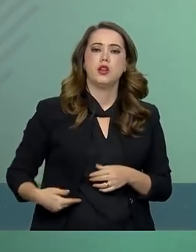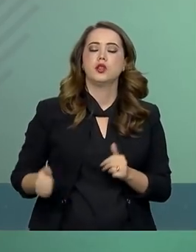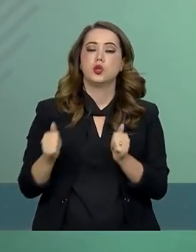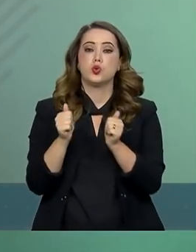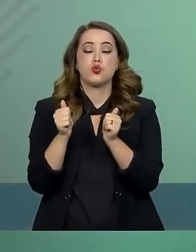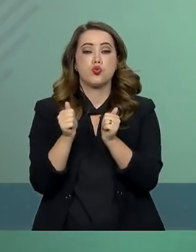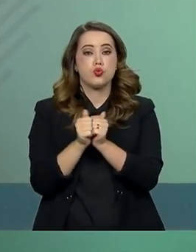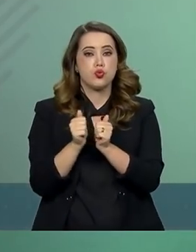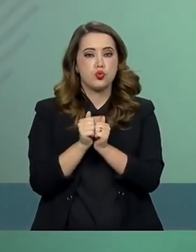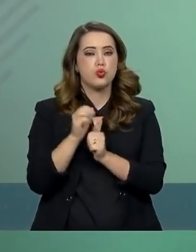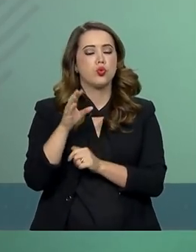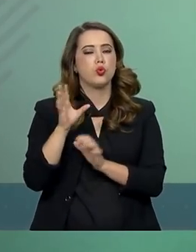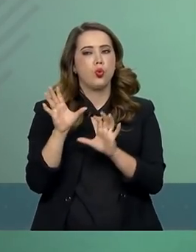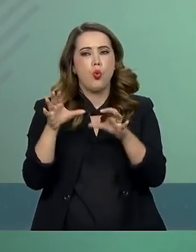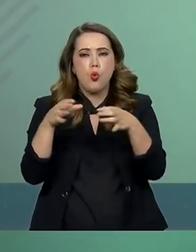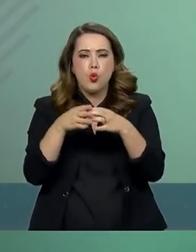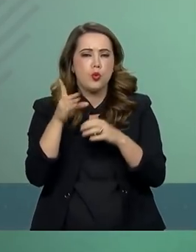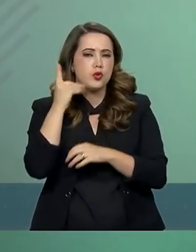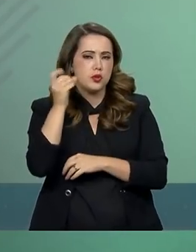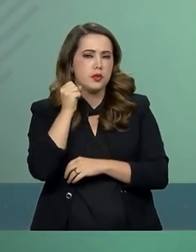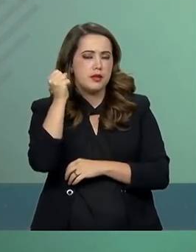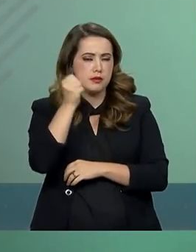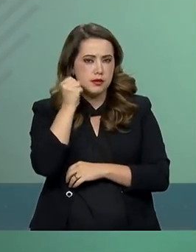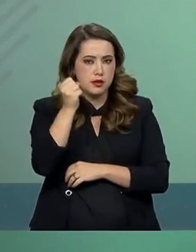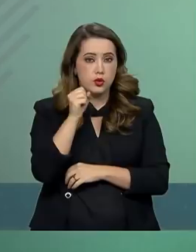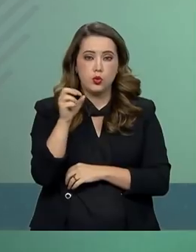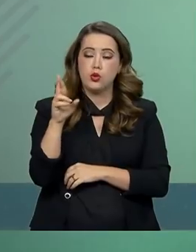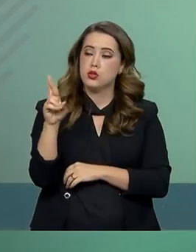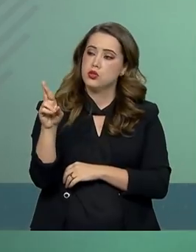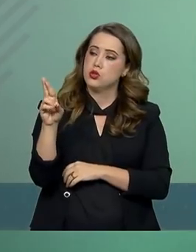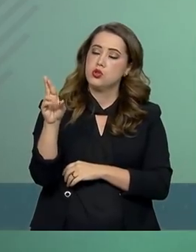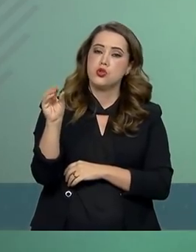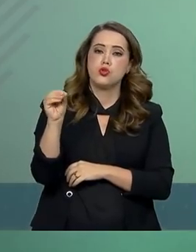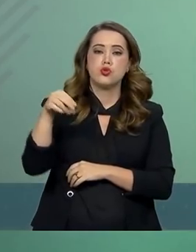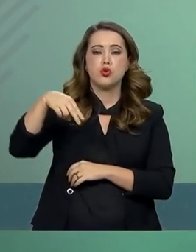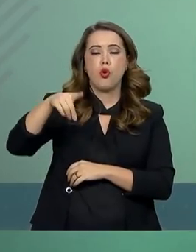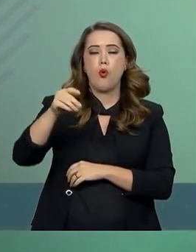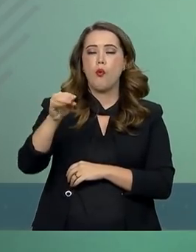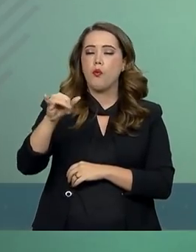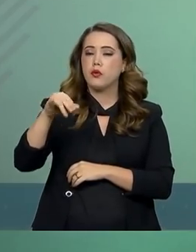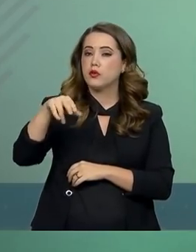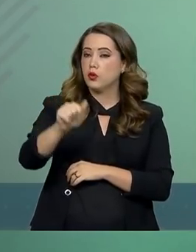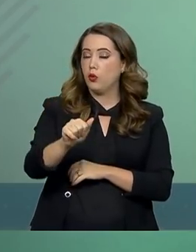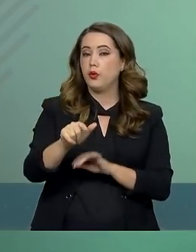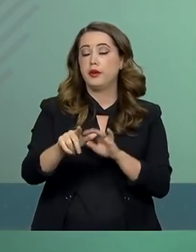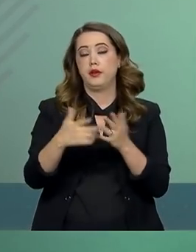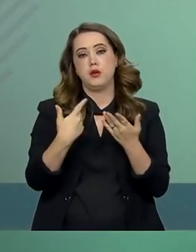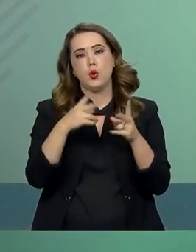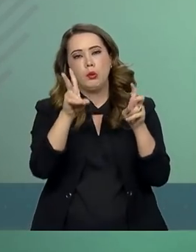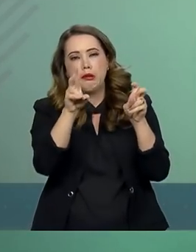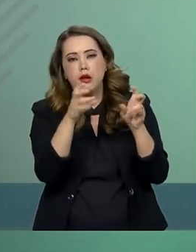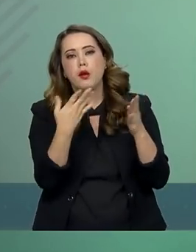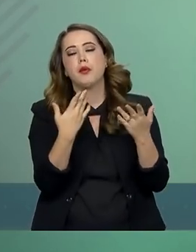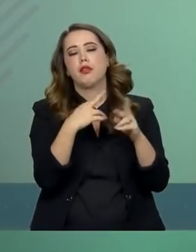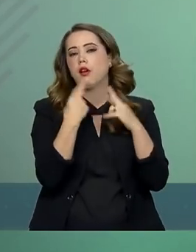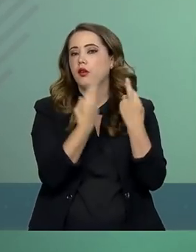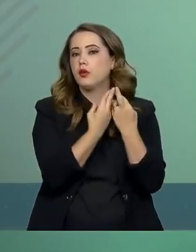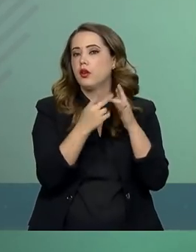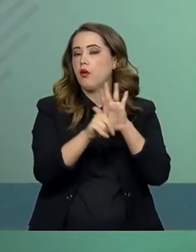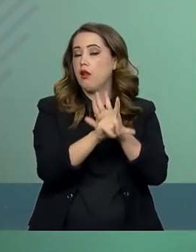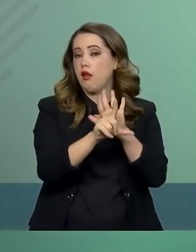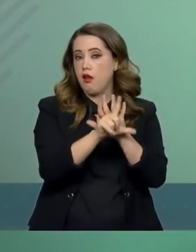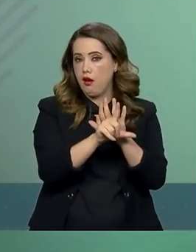regulamentação da Lei 13.681, de 2018, que trata do pessoal do ex